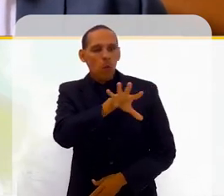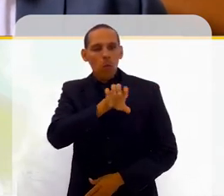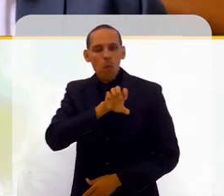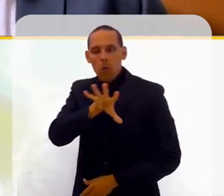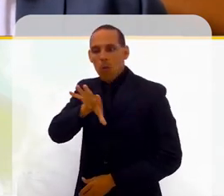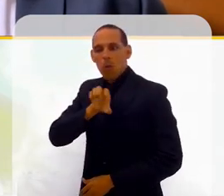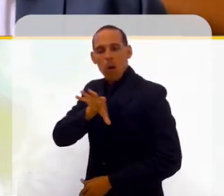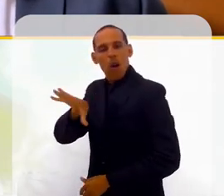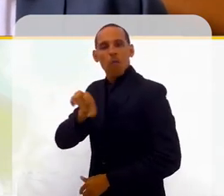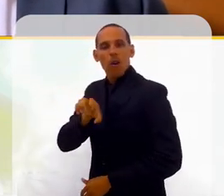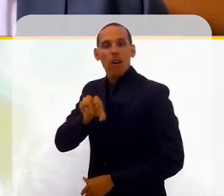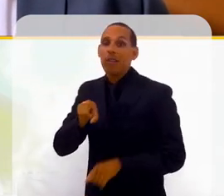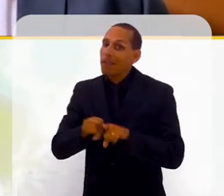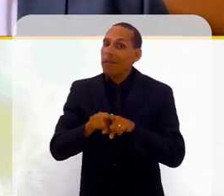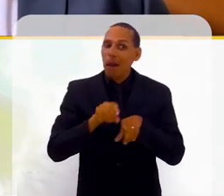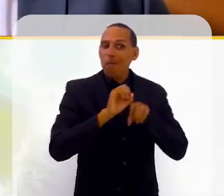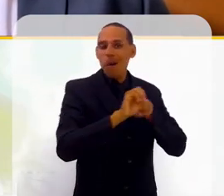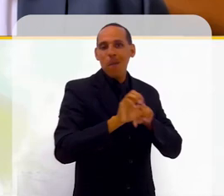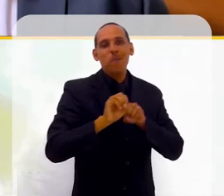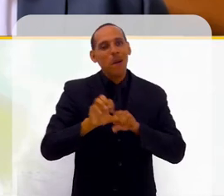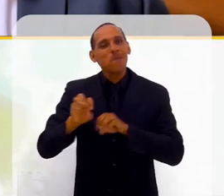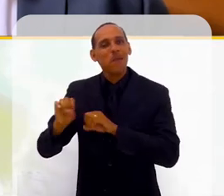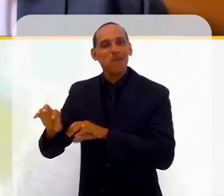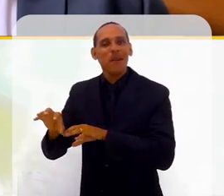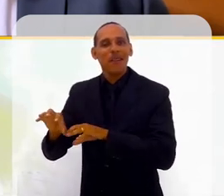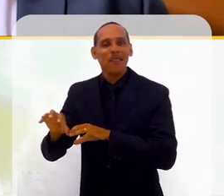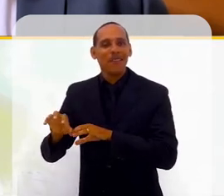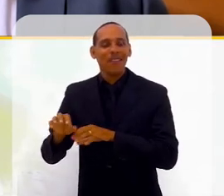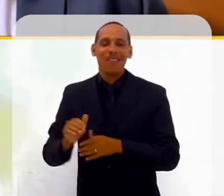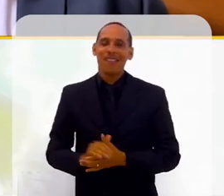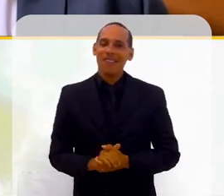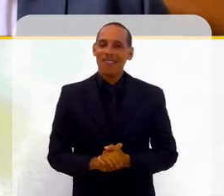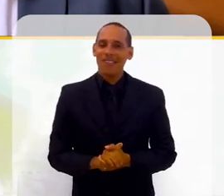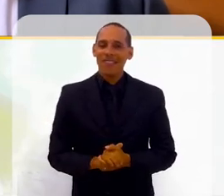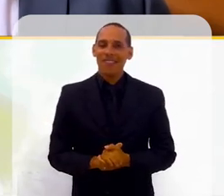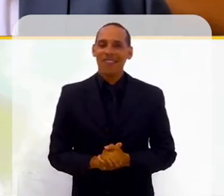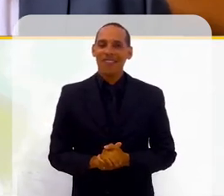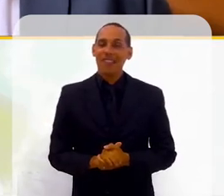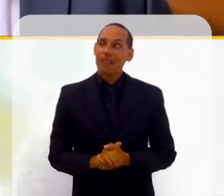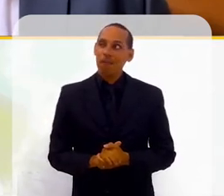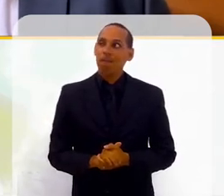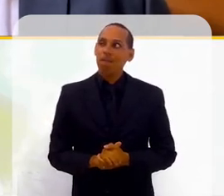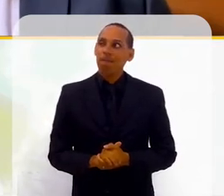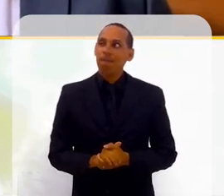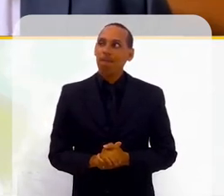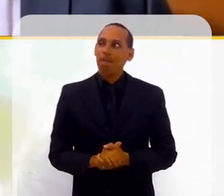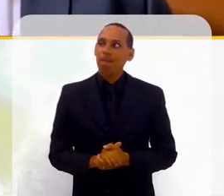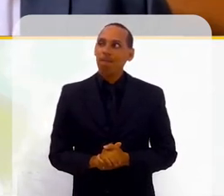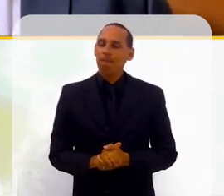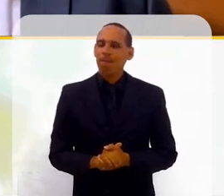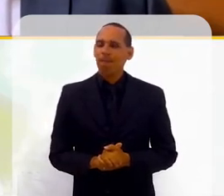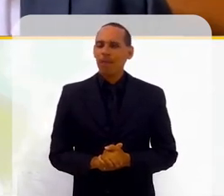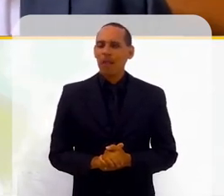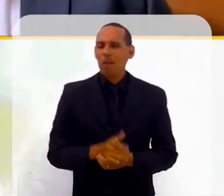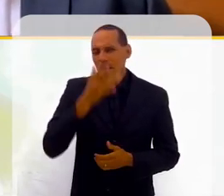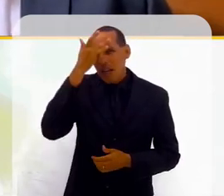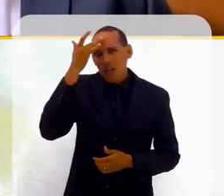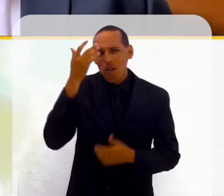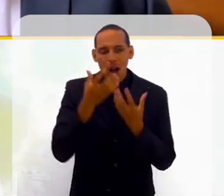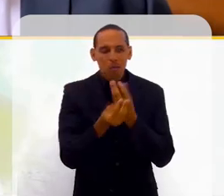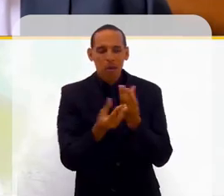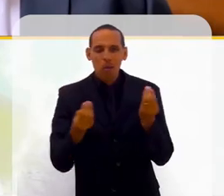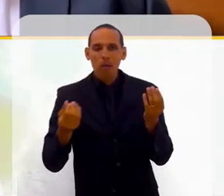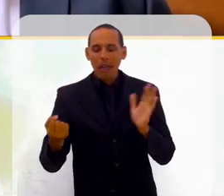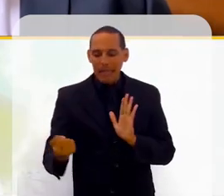ensina um pouquinho e também ensina um pouquinho para a gente. Bem, eu tenho vários professores que me